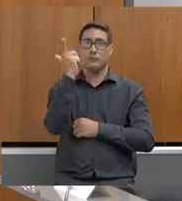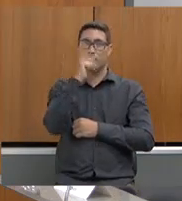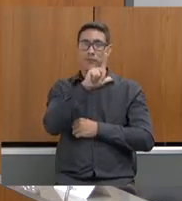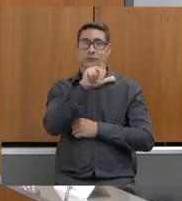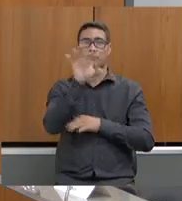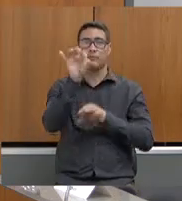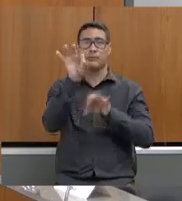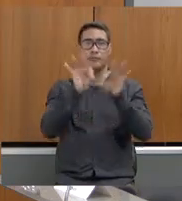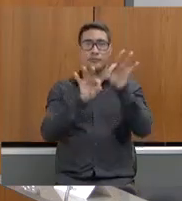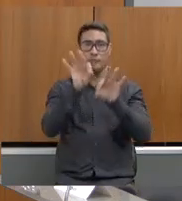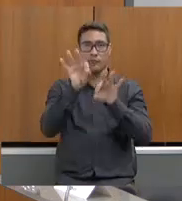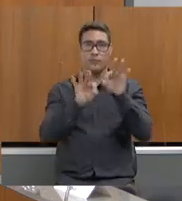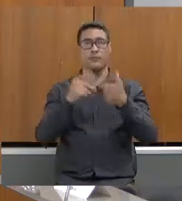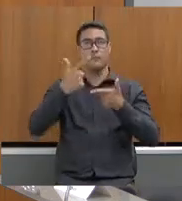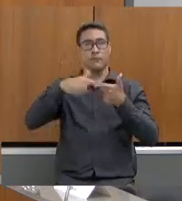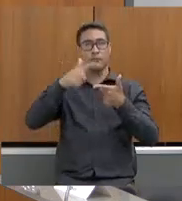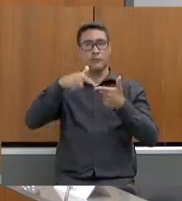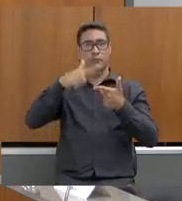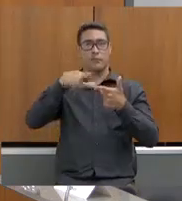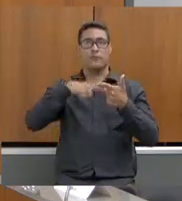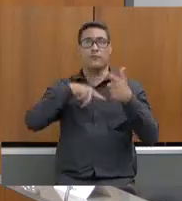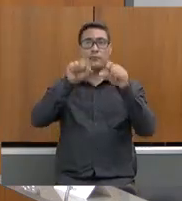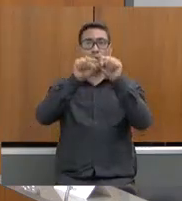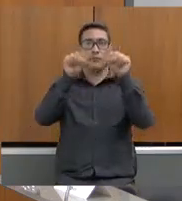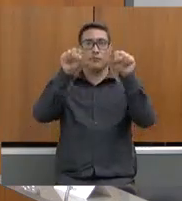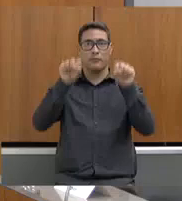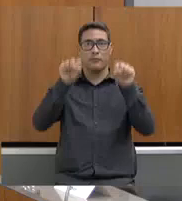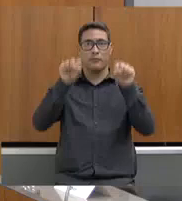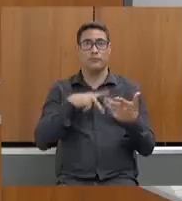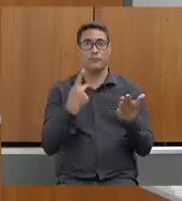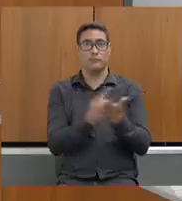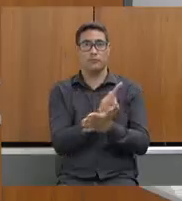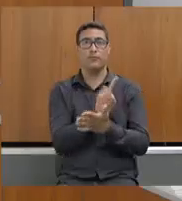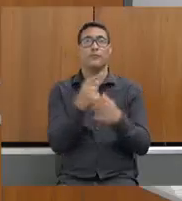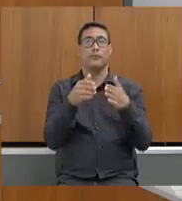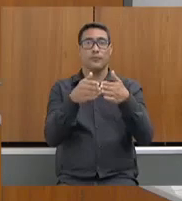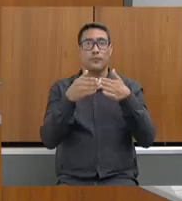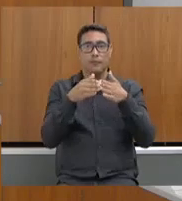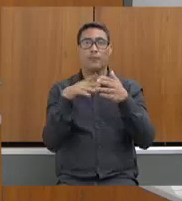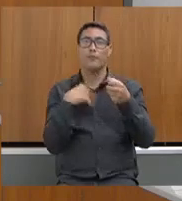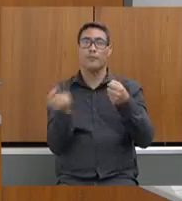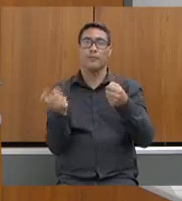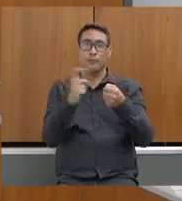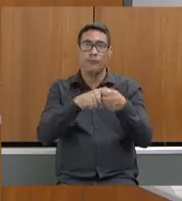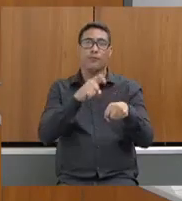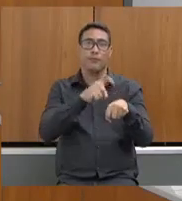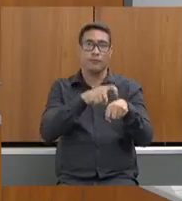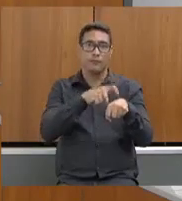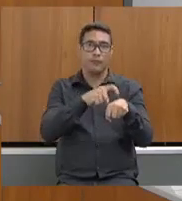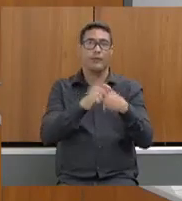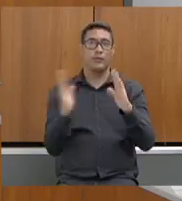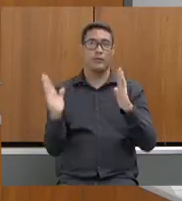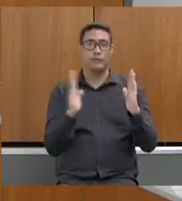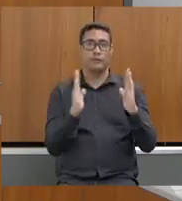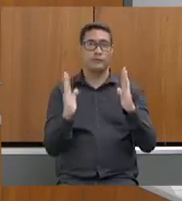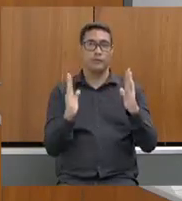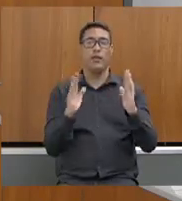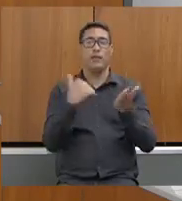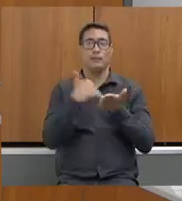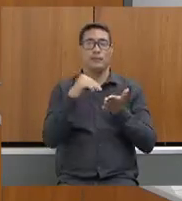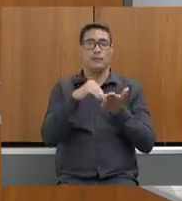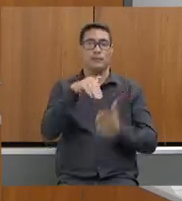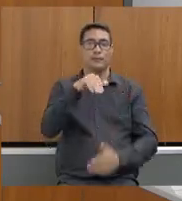consertar aí o problema no sistema. Para retornar o tempo da secretária Marília e